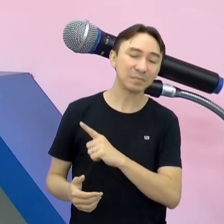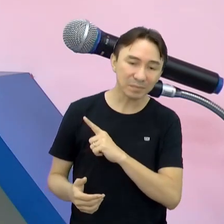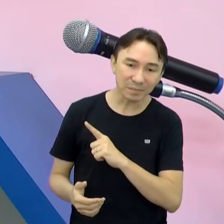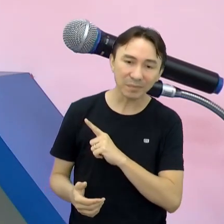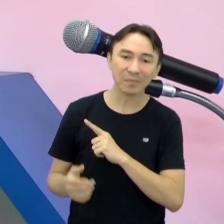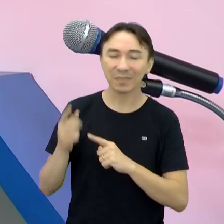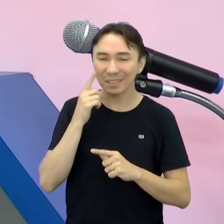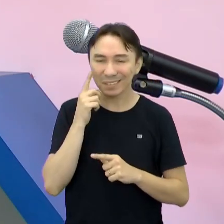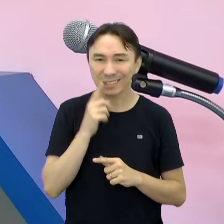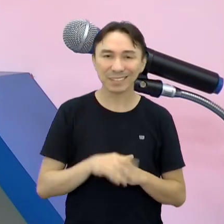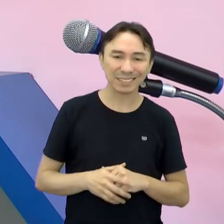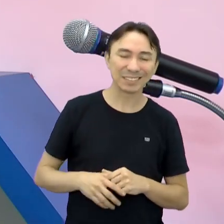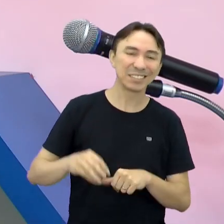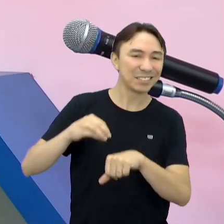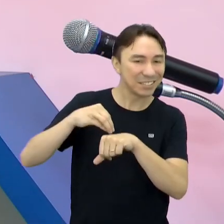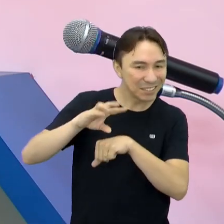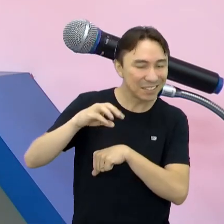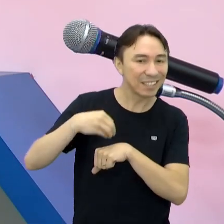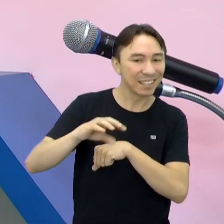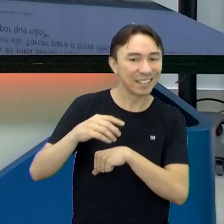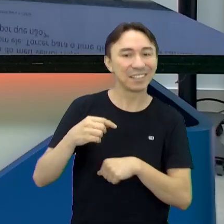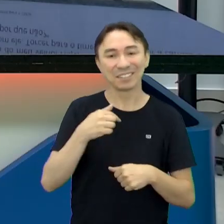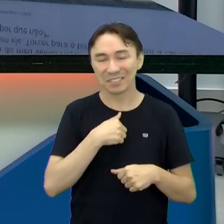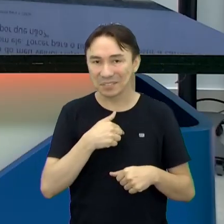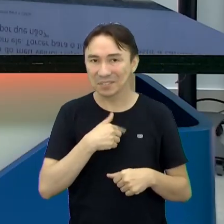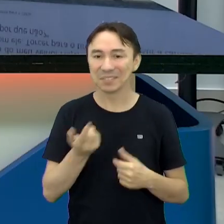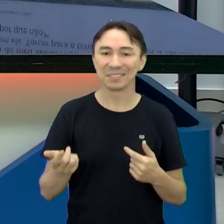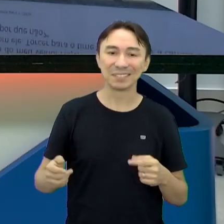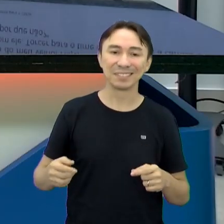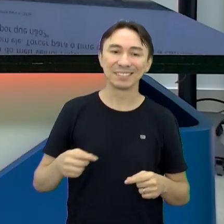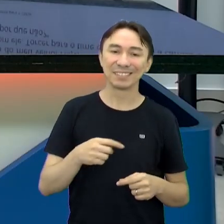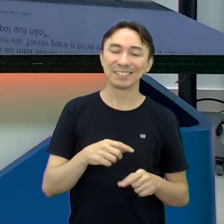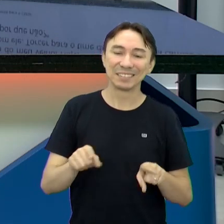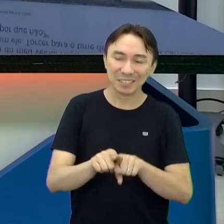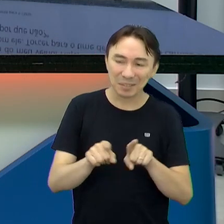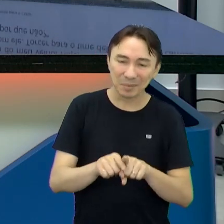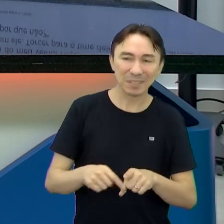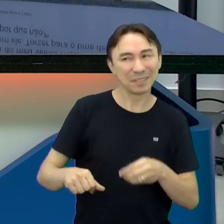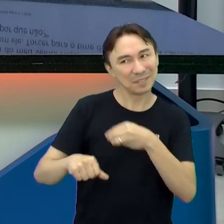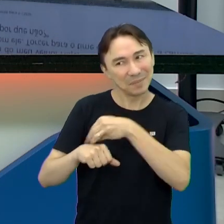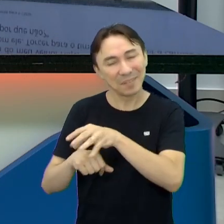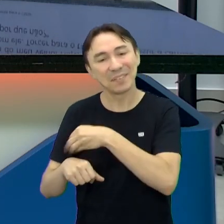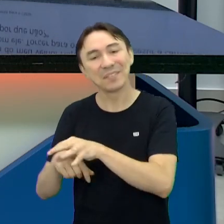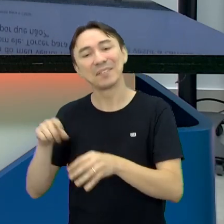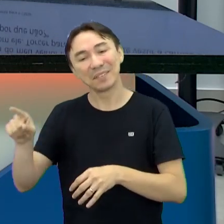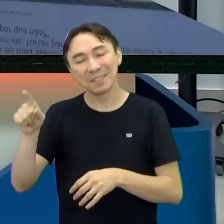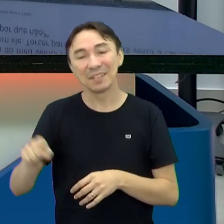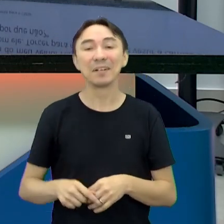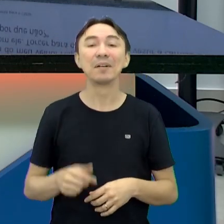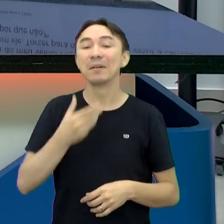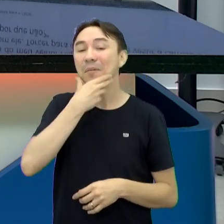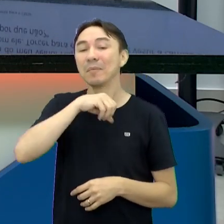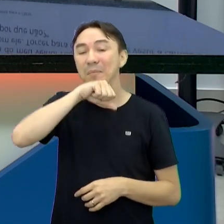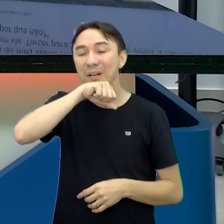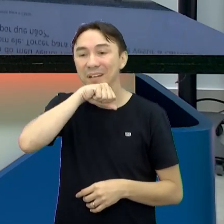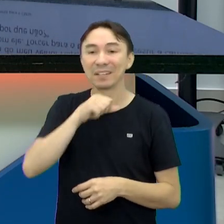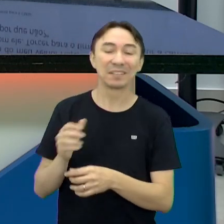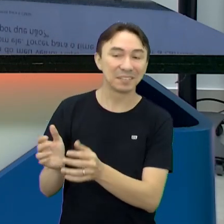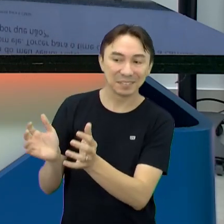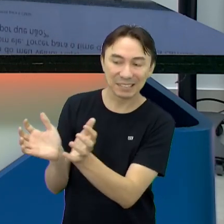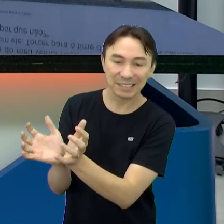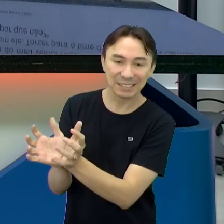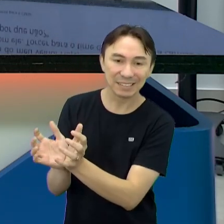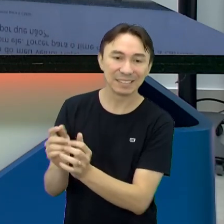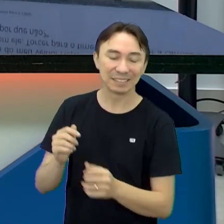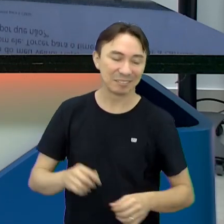dicas que eu dei no texto Já dá para perceber Qual time que eu torço É gente E também pela informação Que eu dei agora Já dá para perceber Qual time que meu pai torce Mas a gente não pode falar Não pode